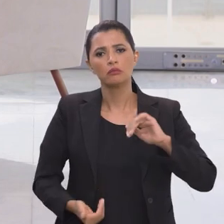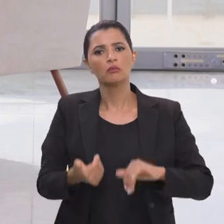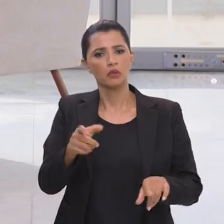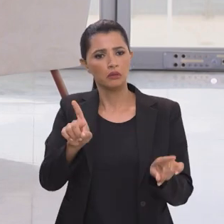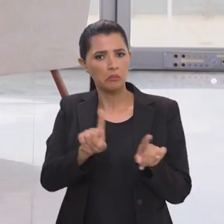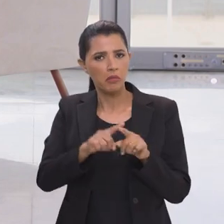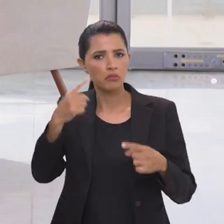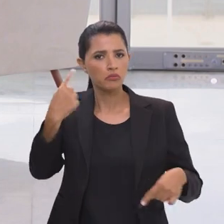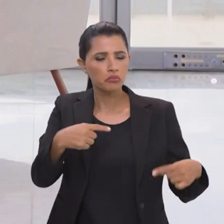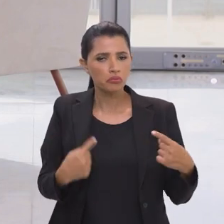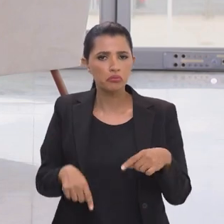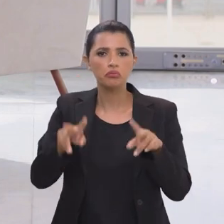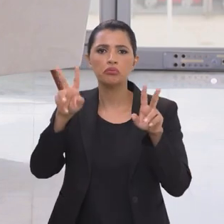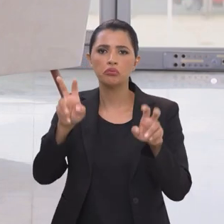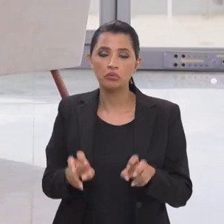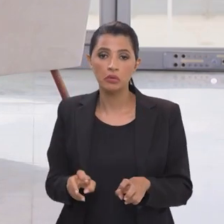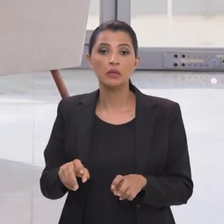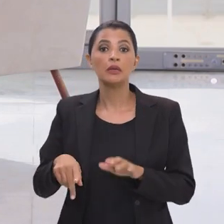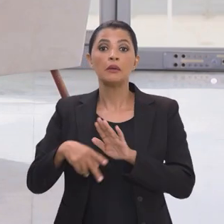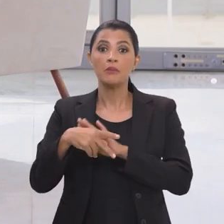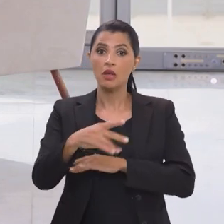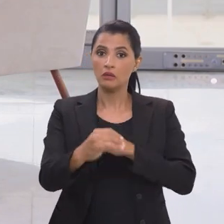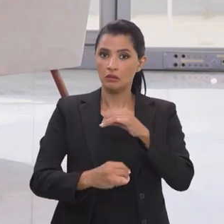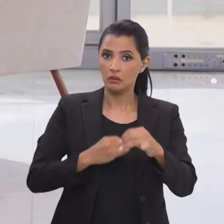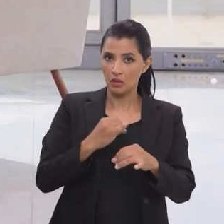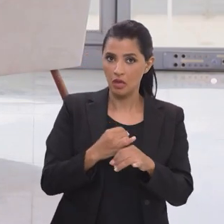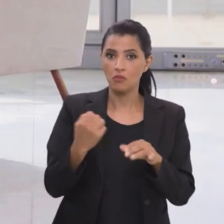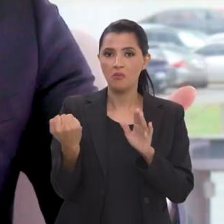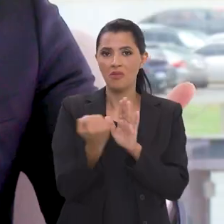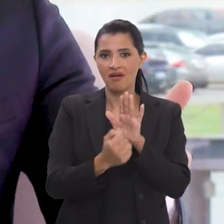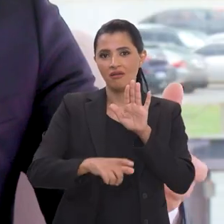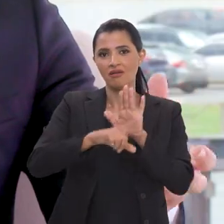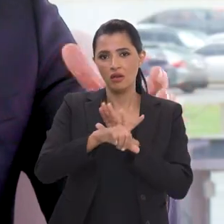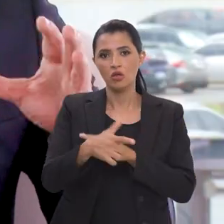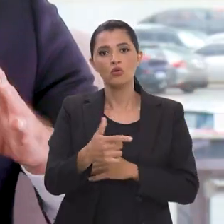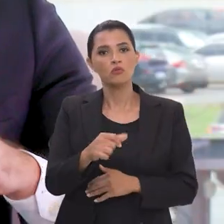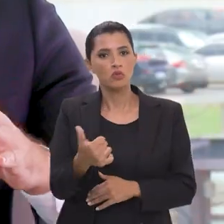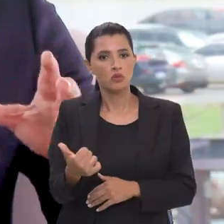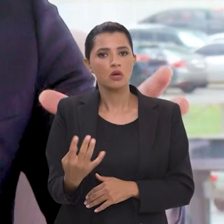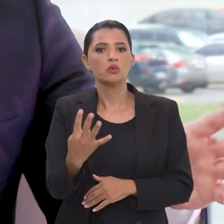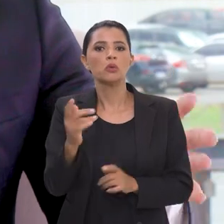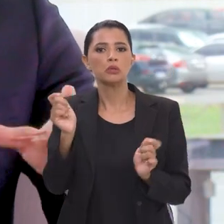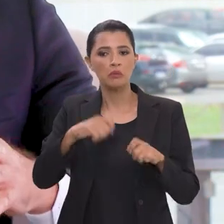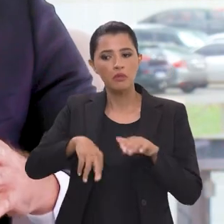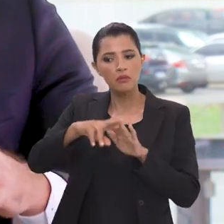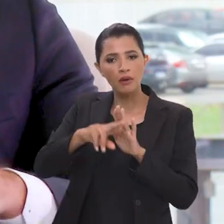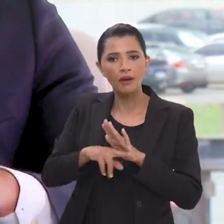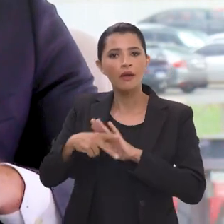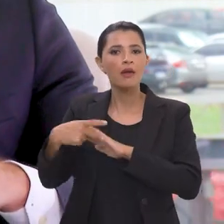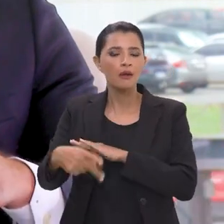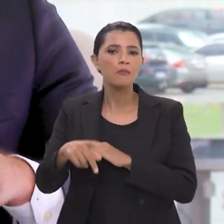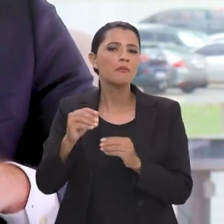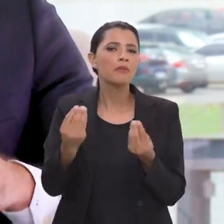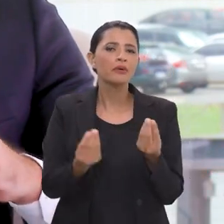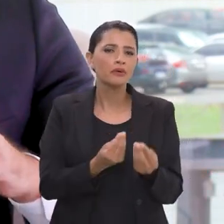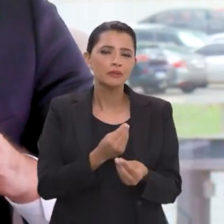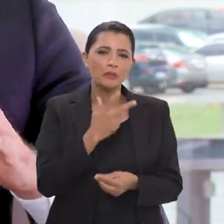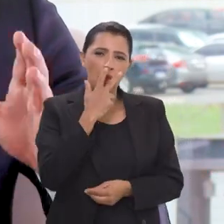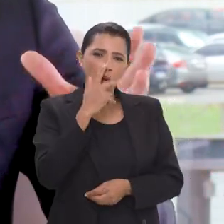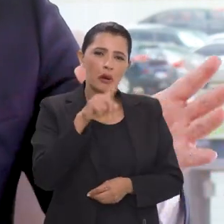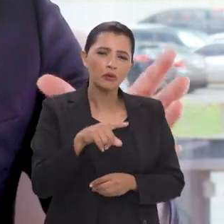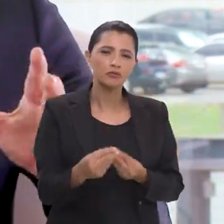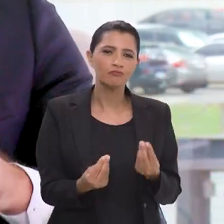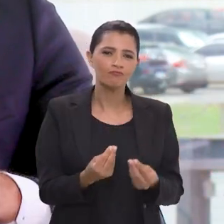de lei no Congresso que tratam do tema o marco civil da internet é do 2014 também disciplina a atuação das big techs